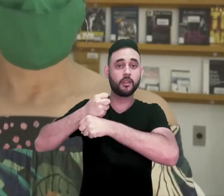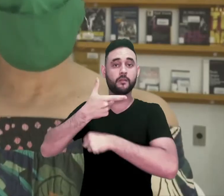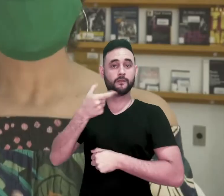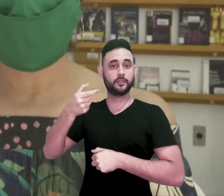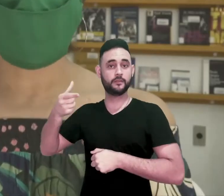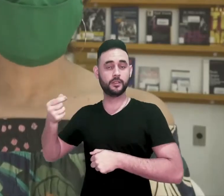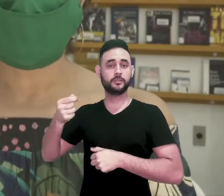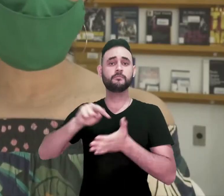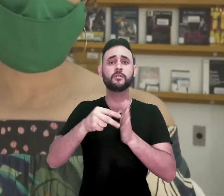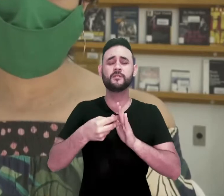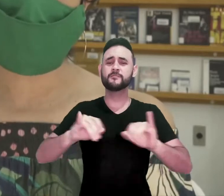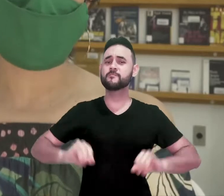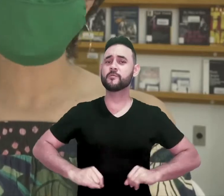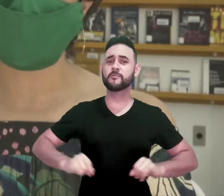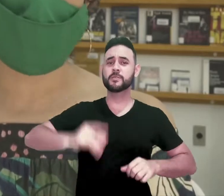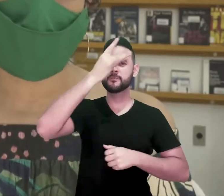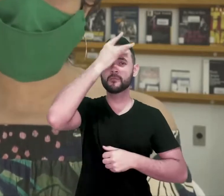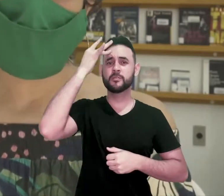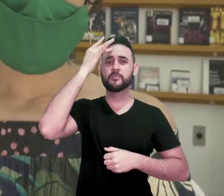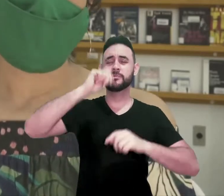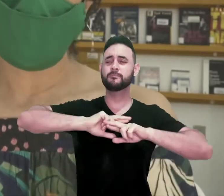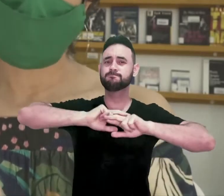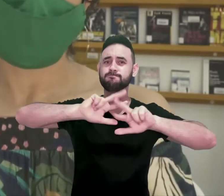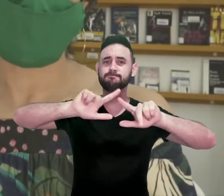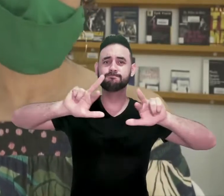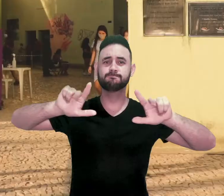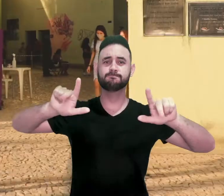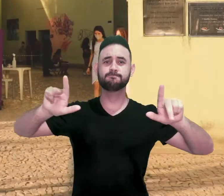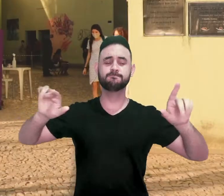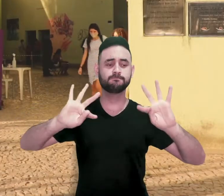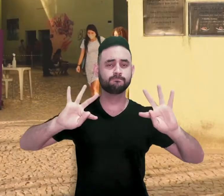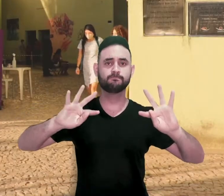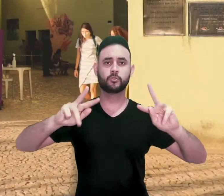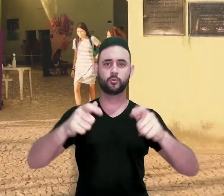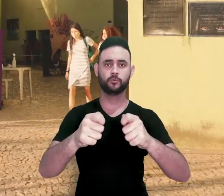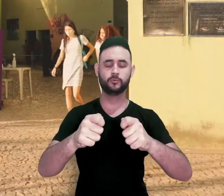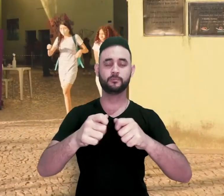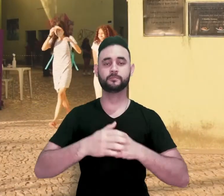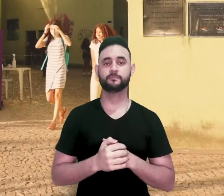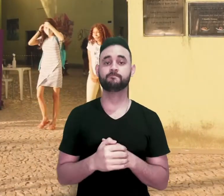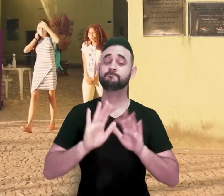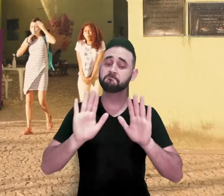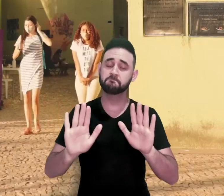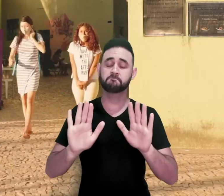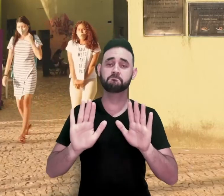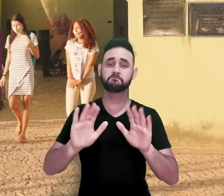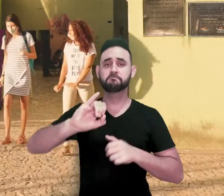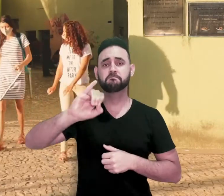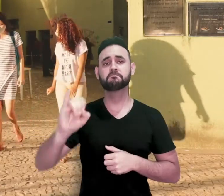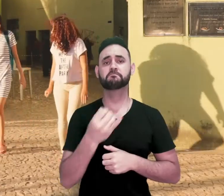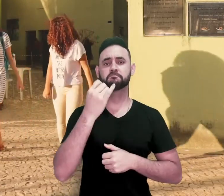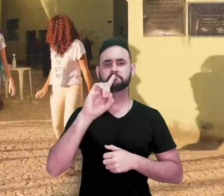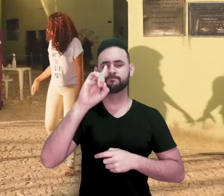né, é um ano de muita dor para muitas pessoas, para muitos de nós, para quase todos nós, na verdade, mas também é um ano da gente ressignificar